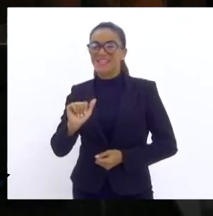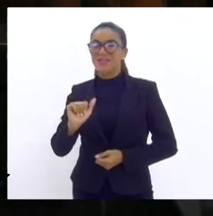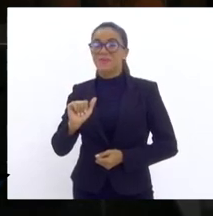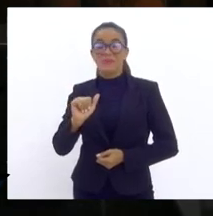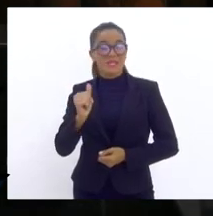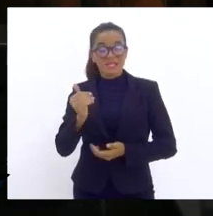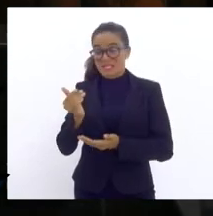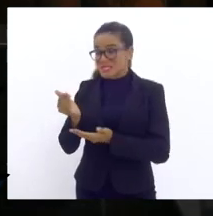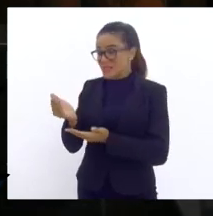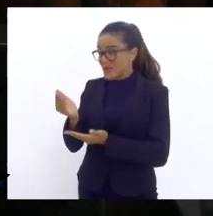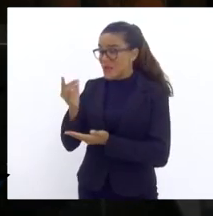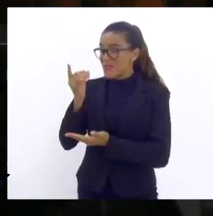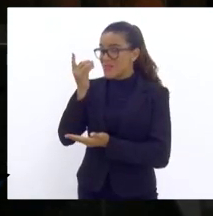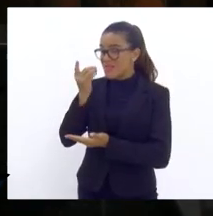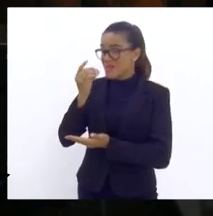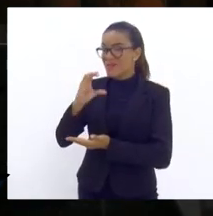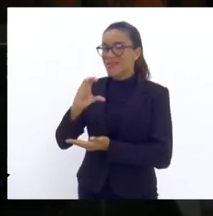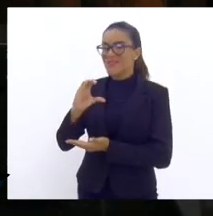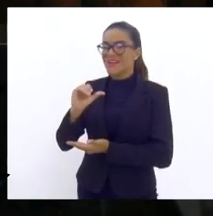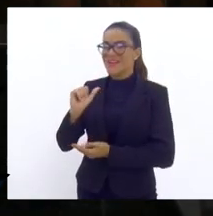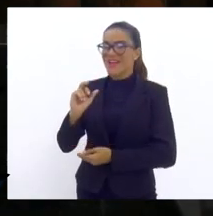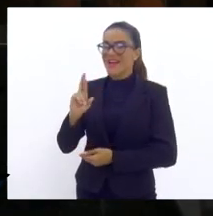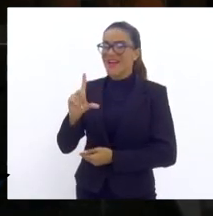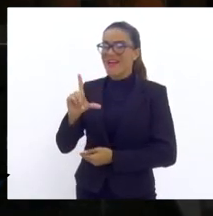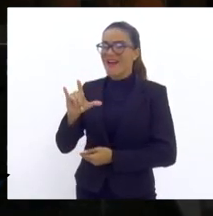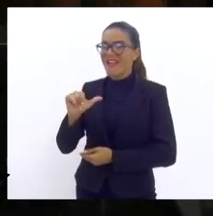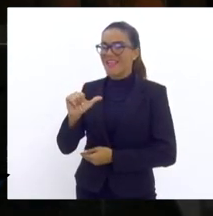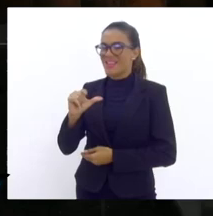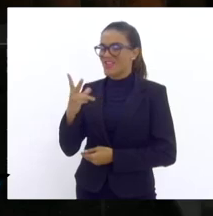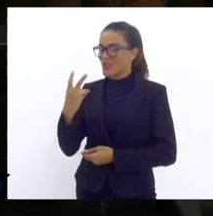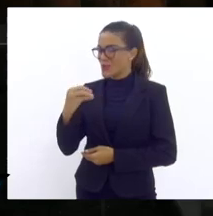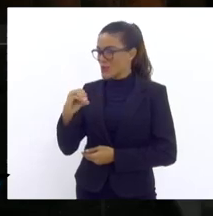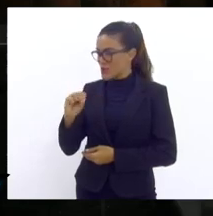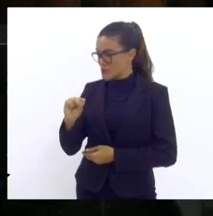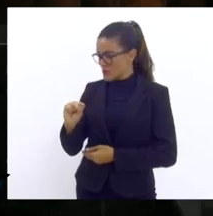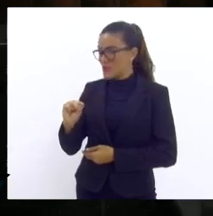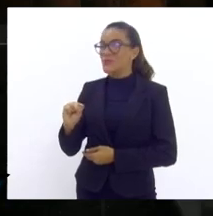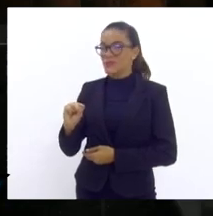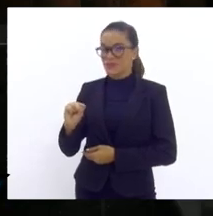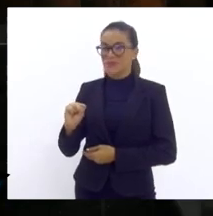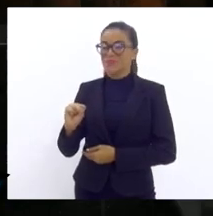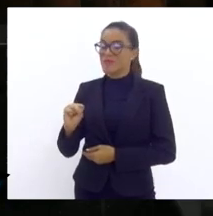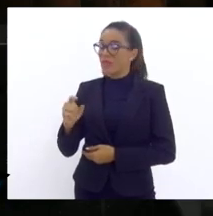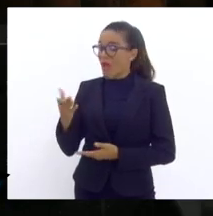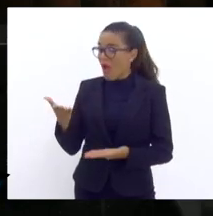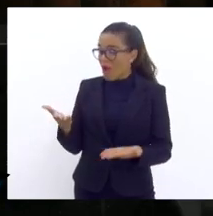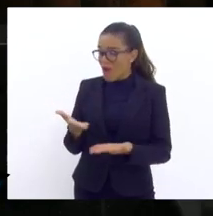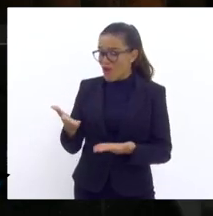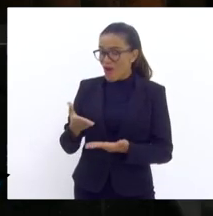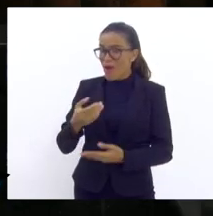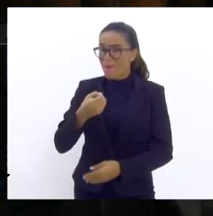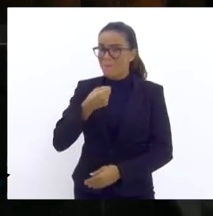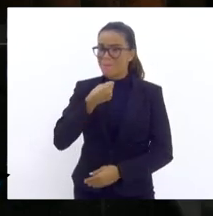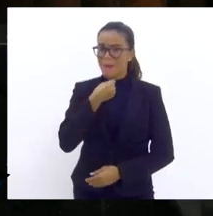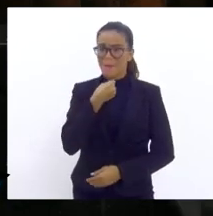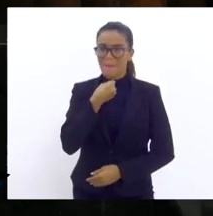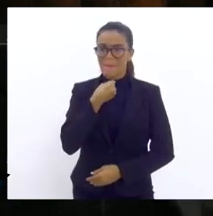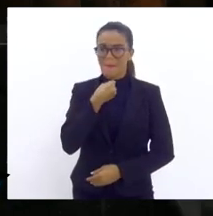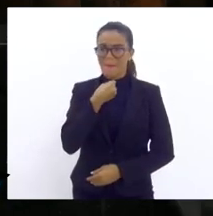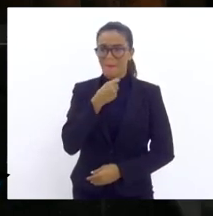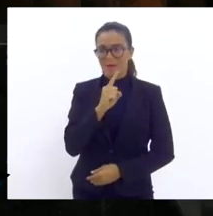Carlinhos, do BNH, que acabou de fazer uso da palavra,